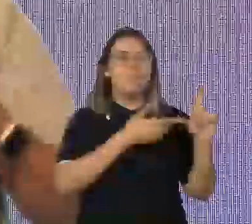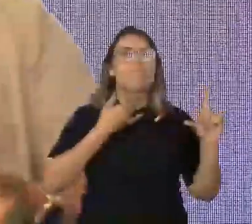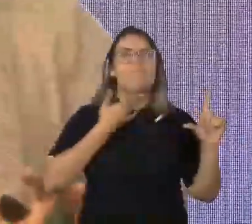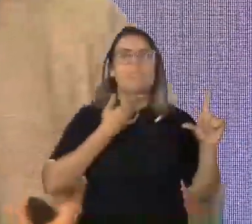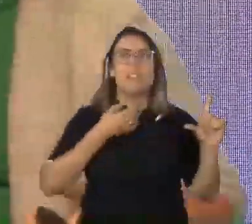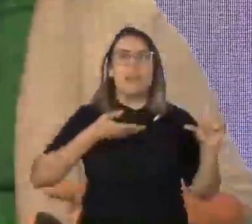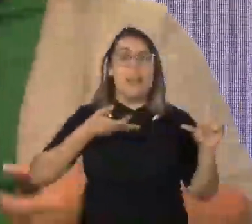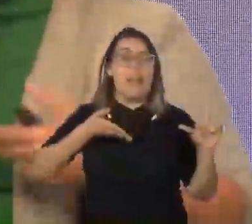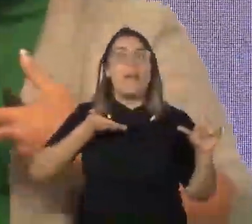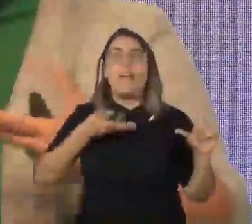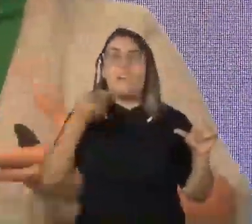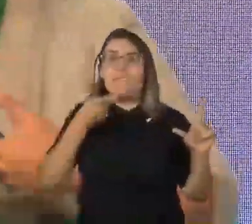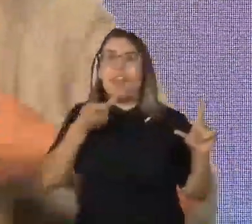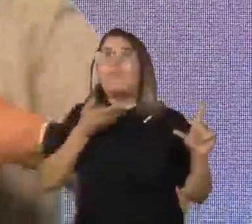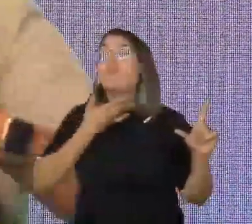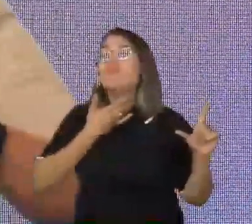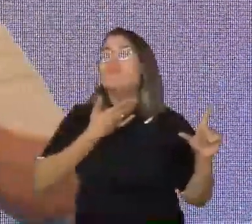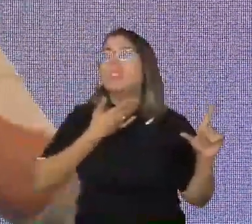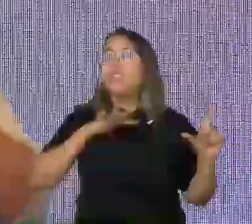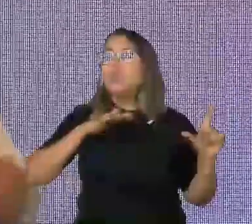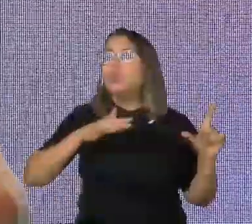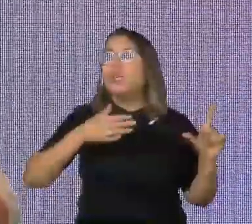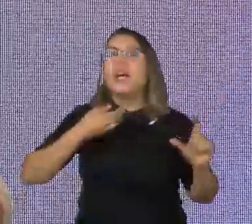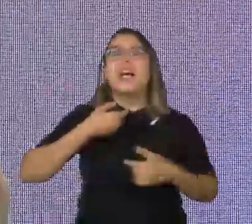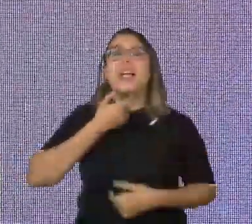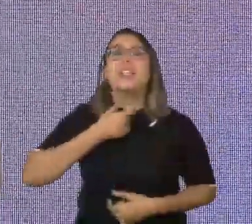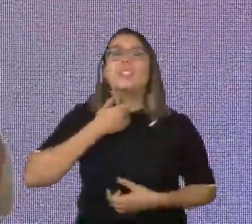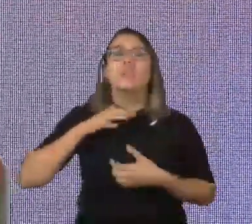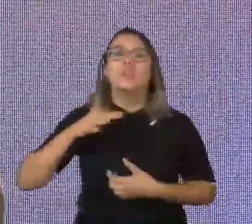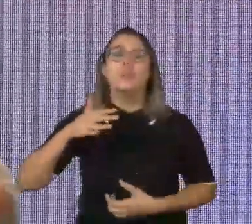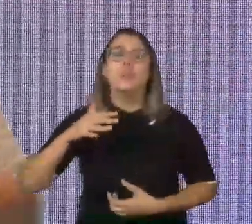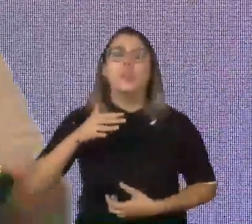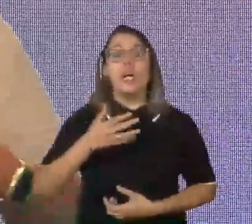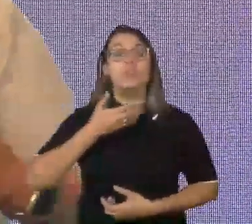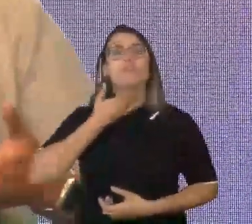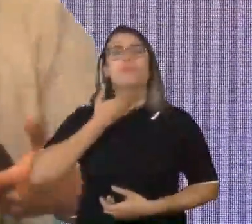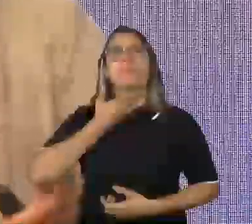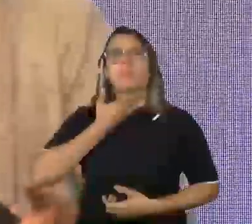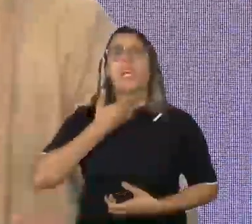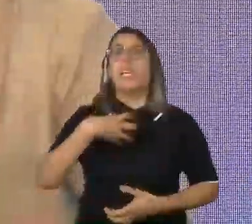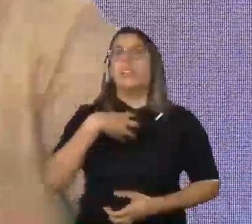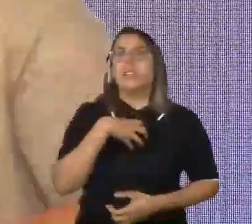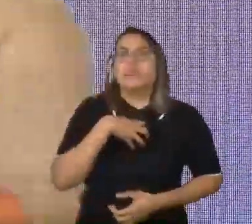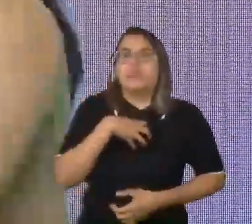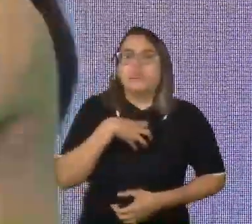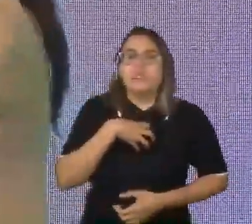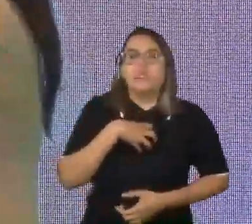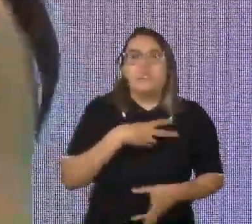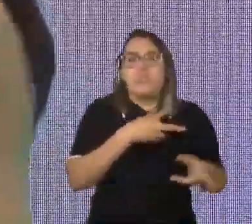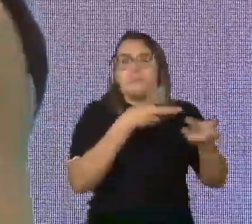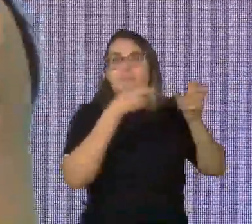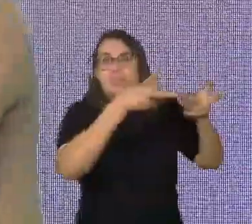muitas vezes, o que acontece em grandes situações no processo de vida escolar, o